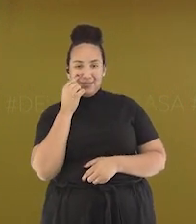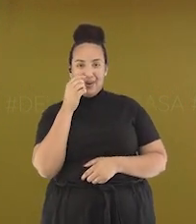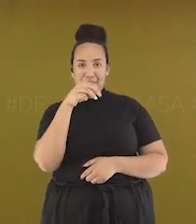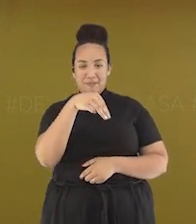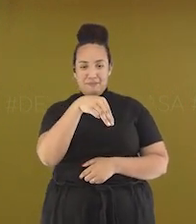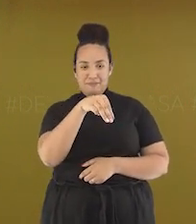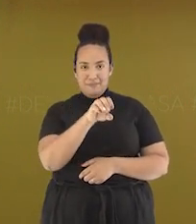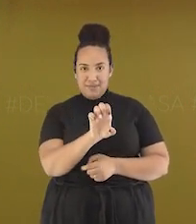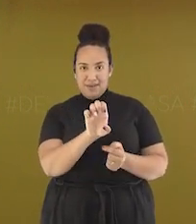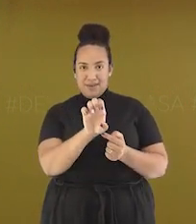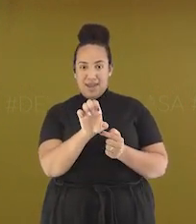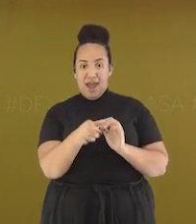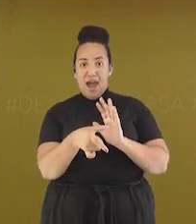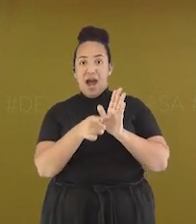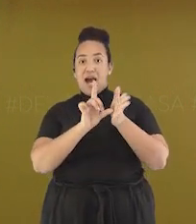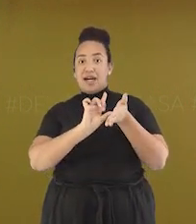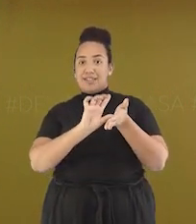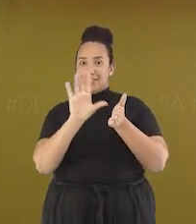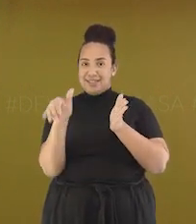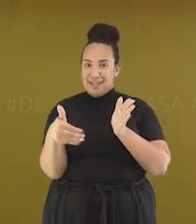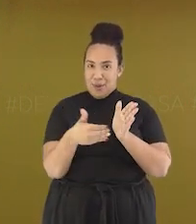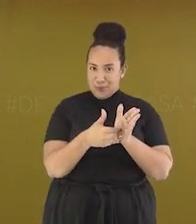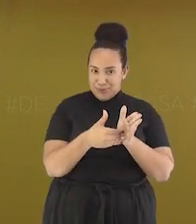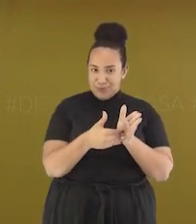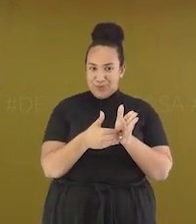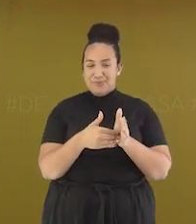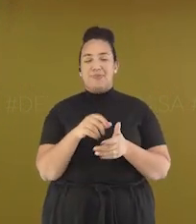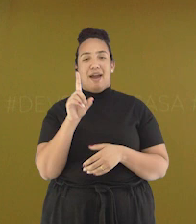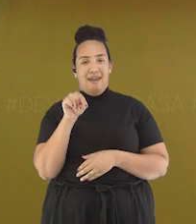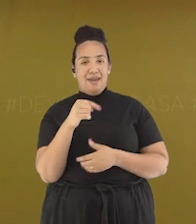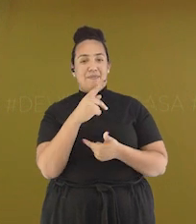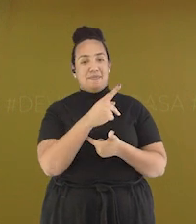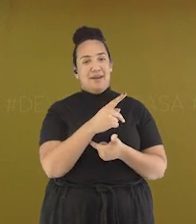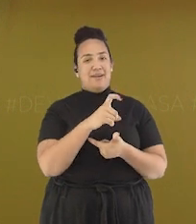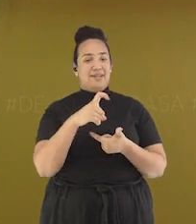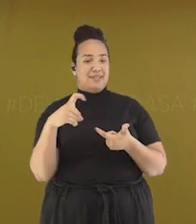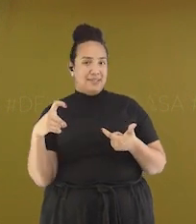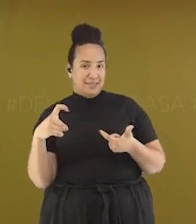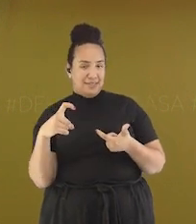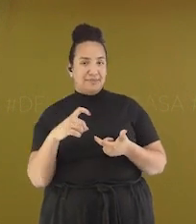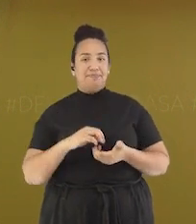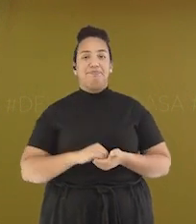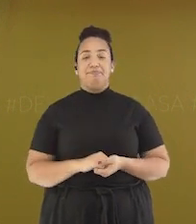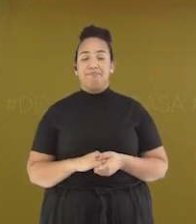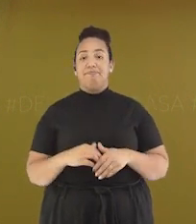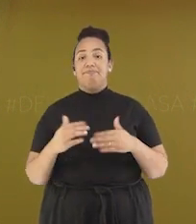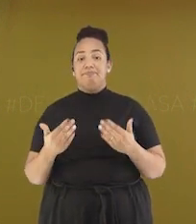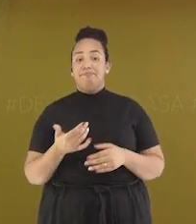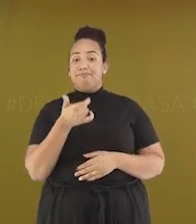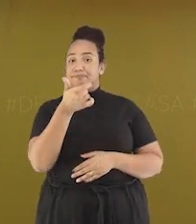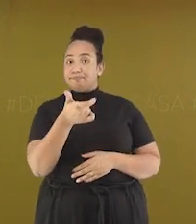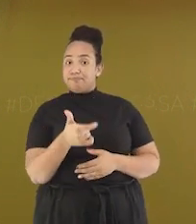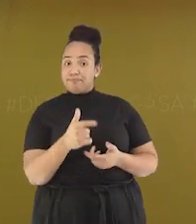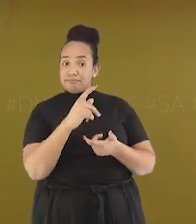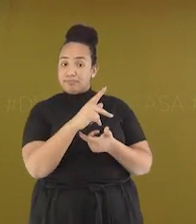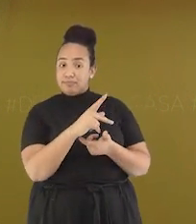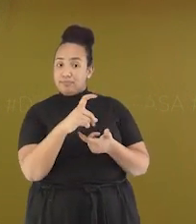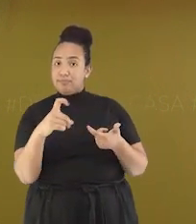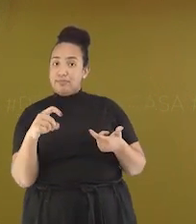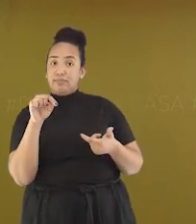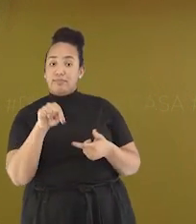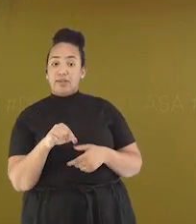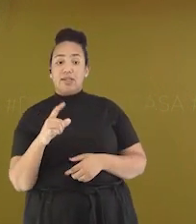Então, essa palavra é paroxítona. As palavras paroxítona são as de maior